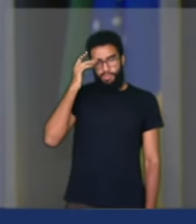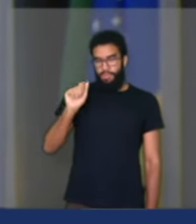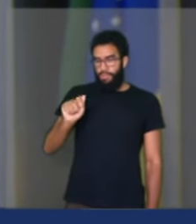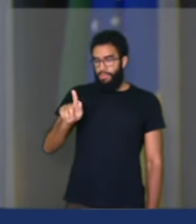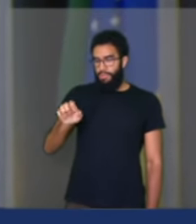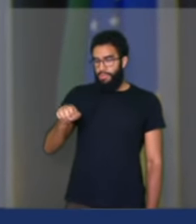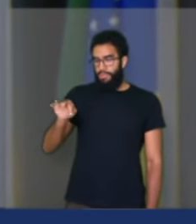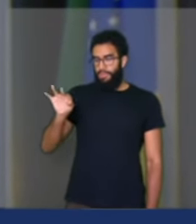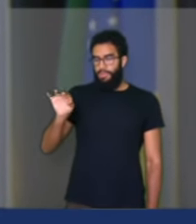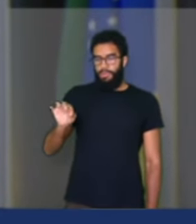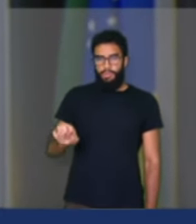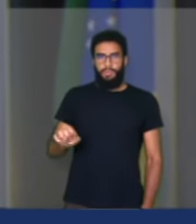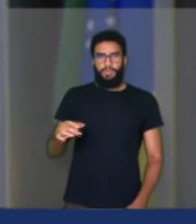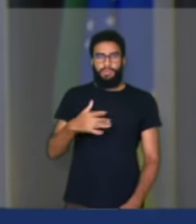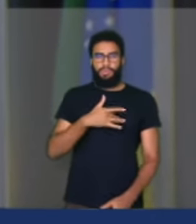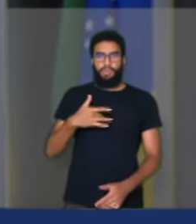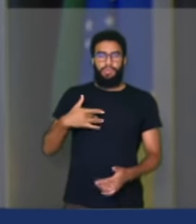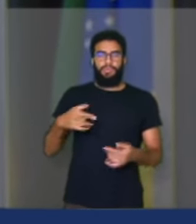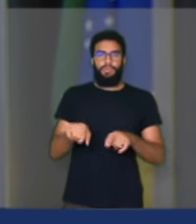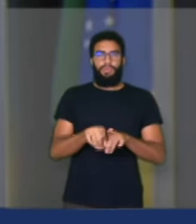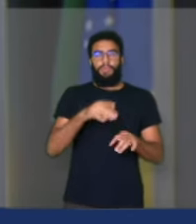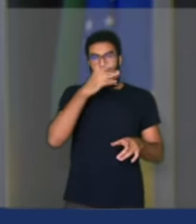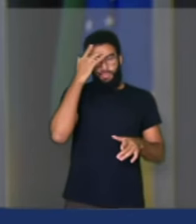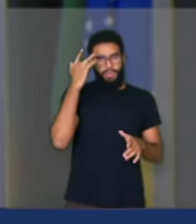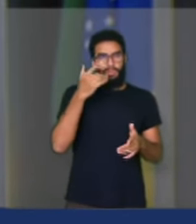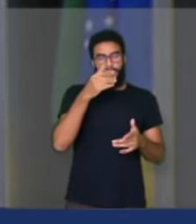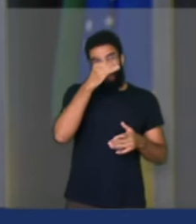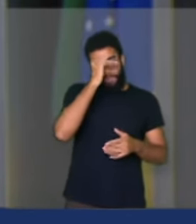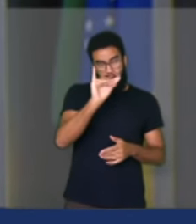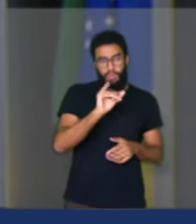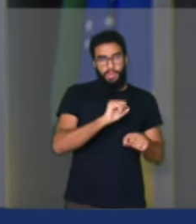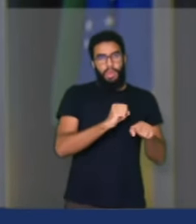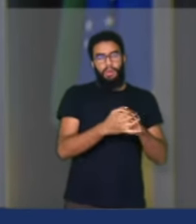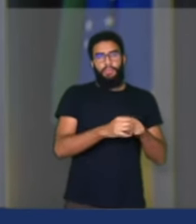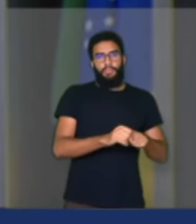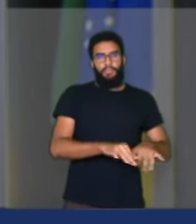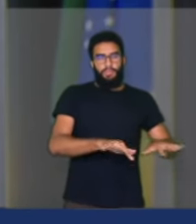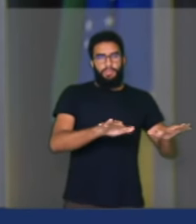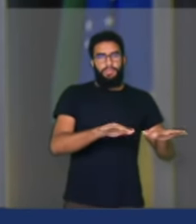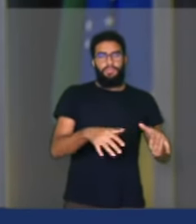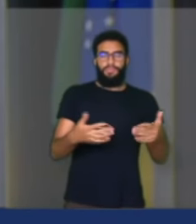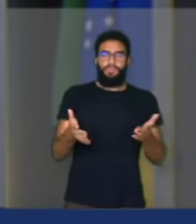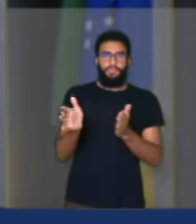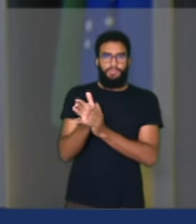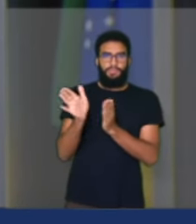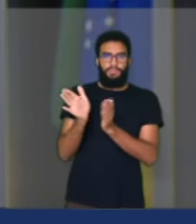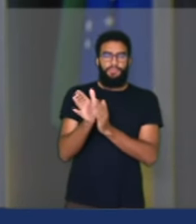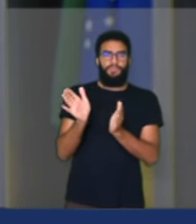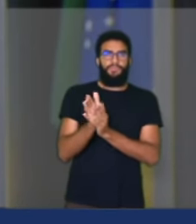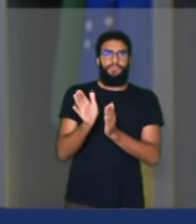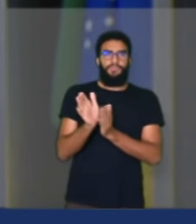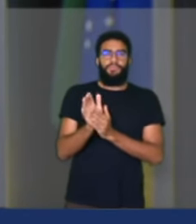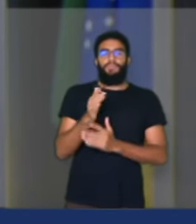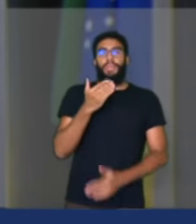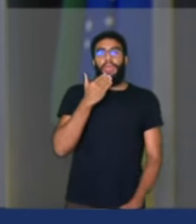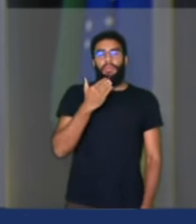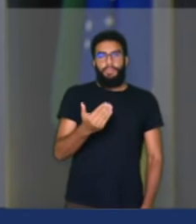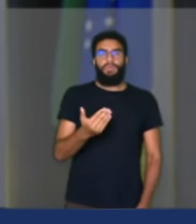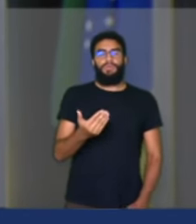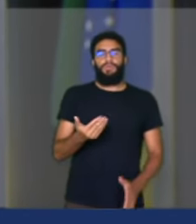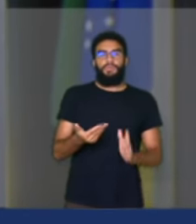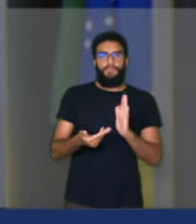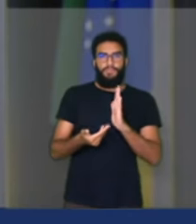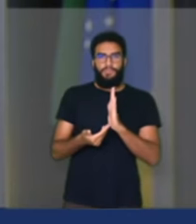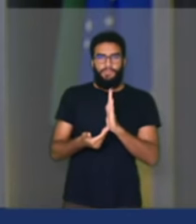e agentes de combates a endemias. Então, primeiramente, parabenizá-los e pedir que essa casa se solidarize